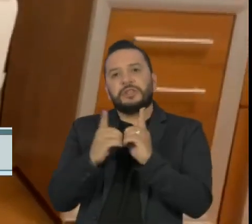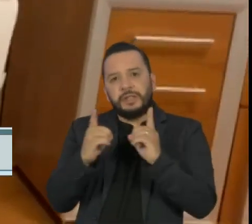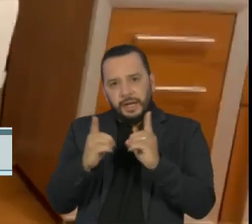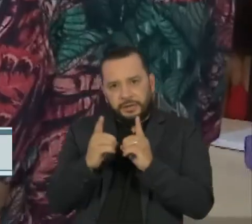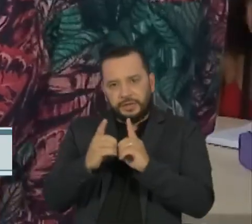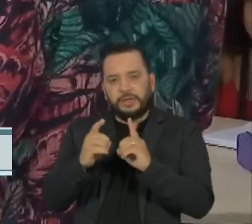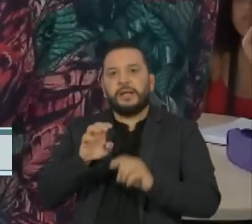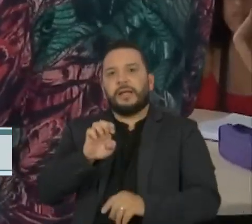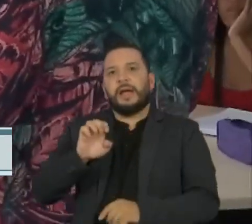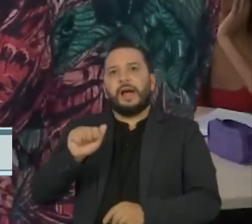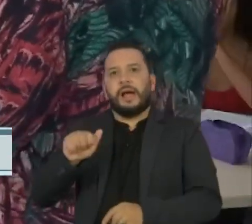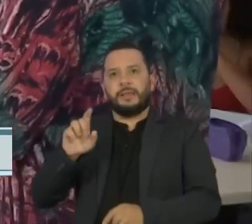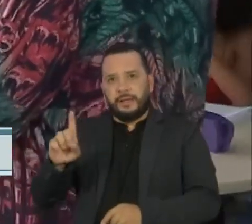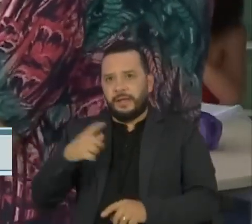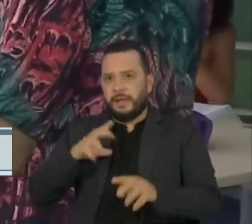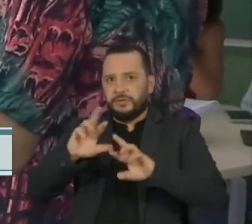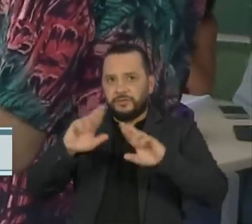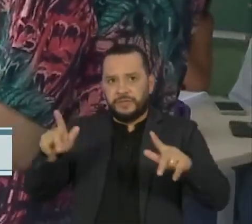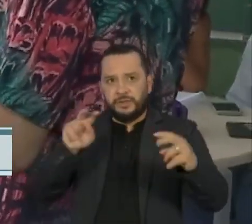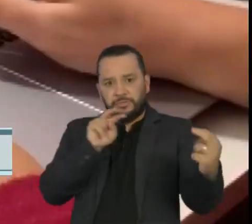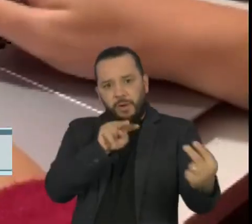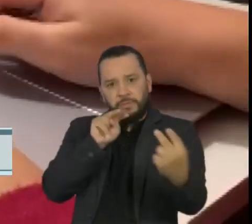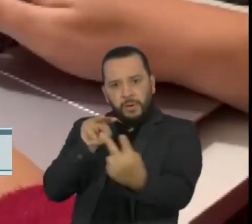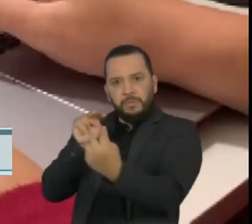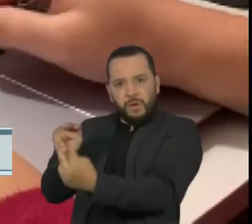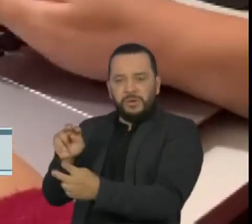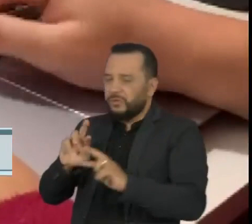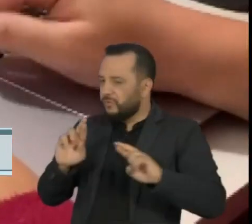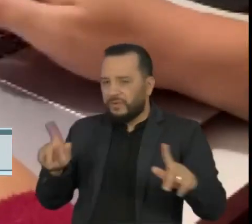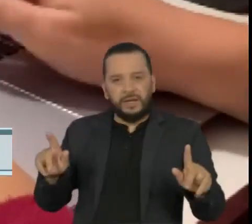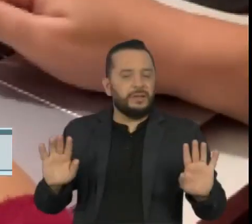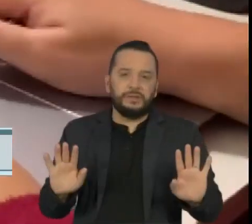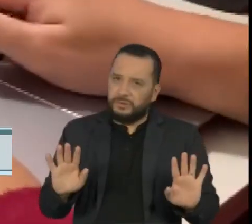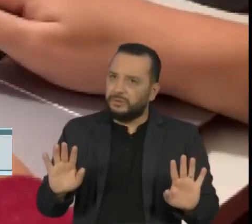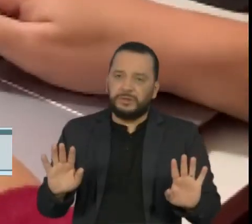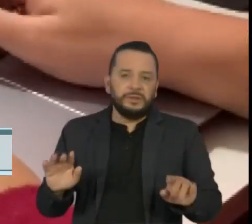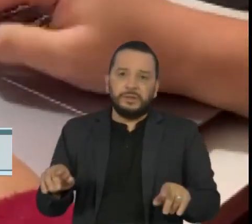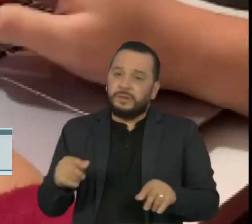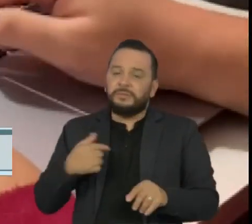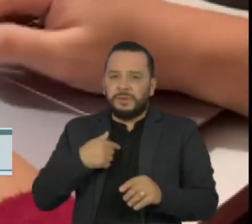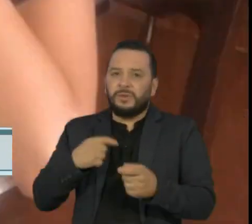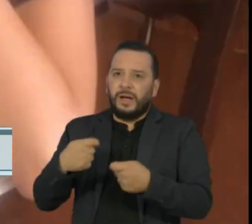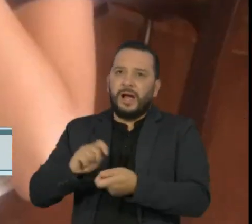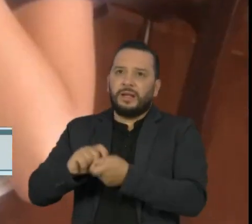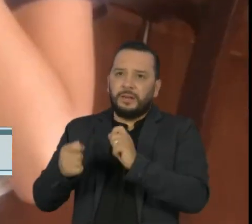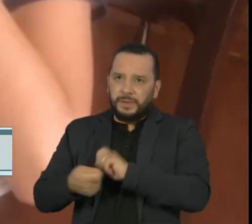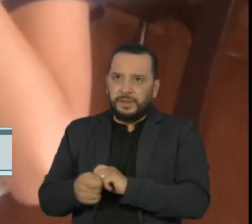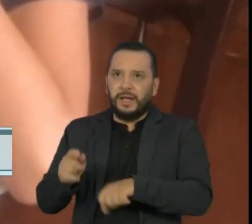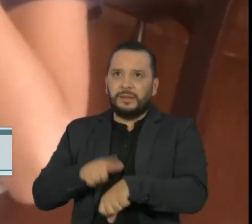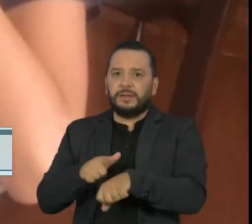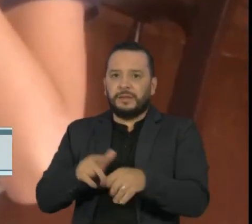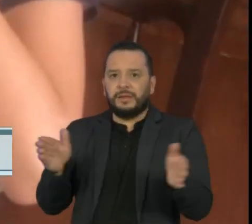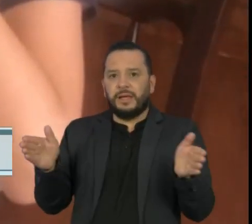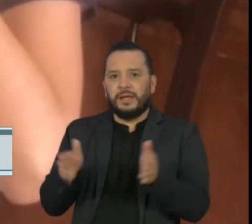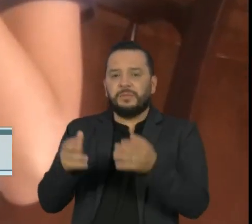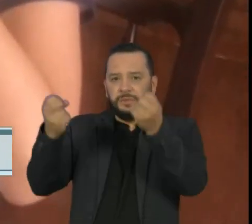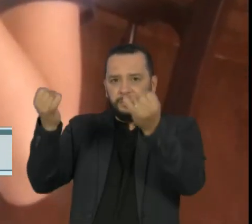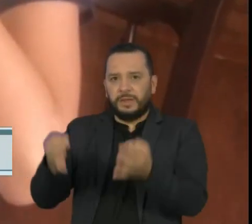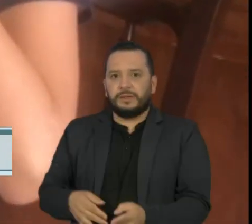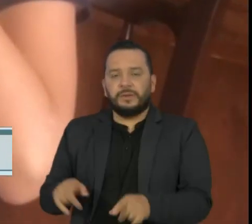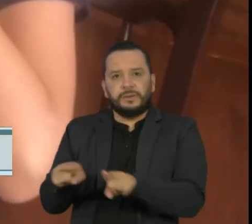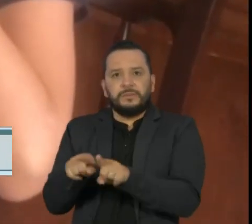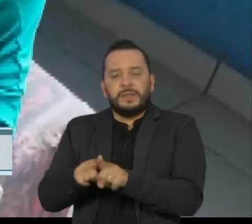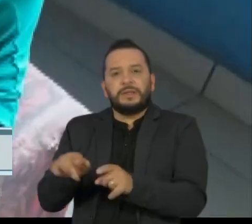ensino remoto é muito diferente do olho no olho em sala de aula. Foi preciso se adaptar, reduzir o tempo das explicações, desenvolver novas